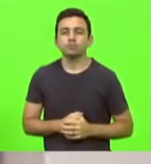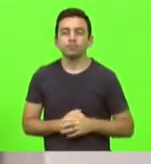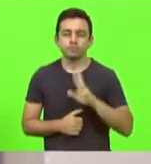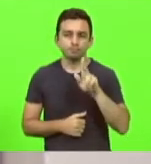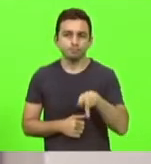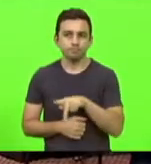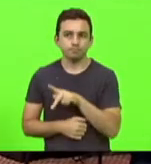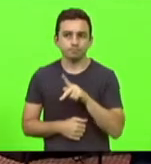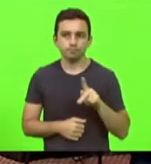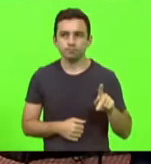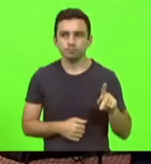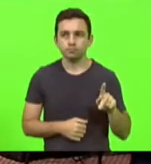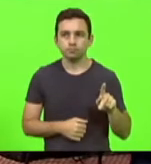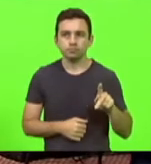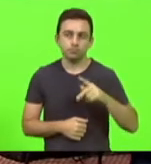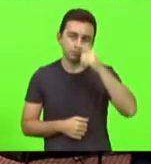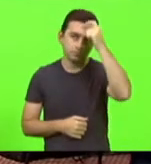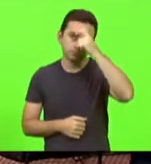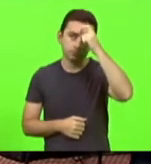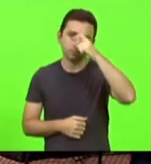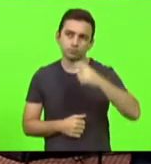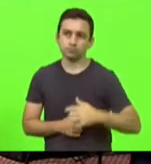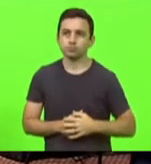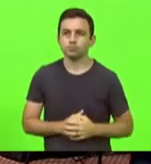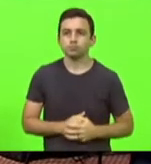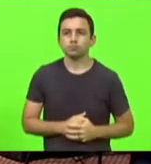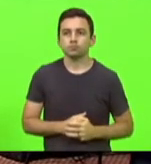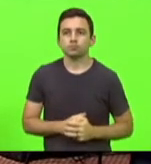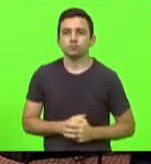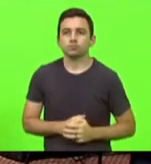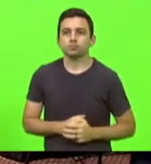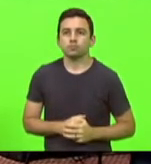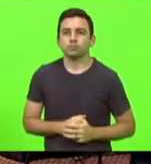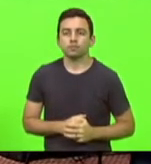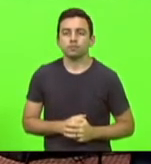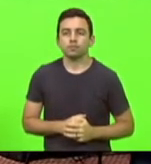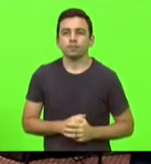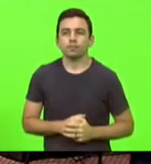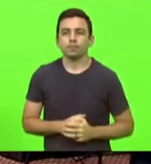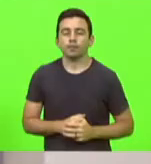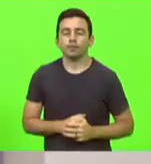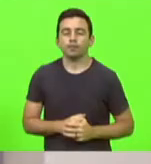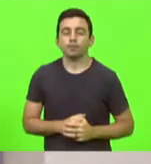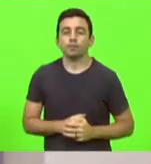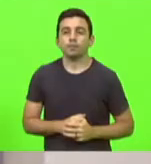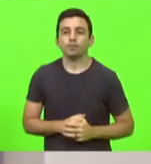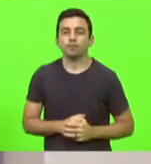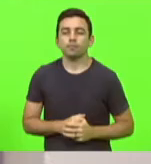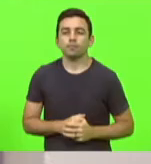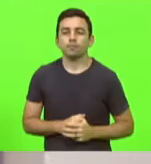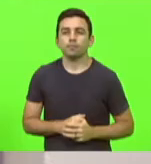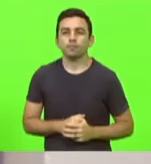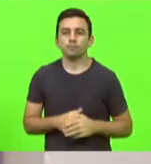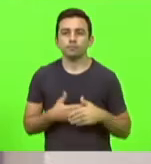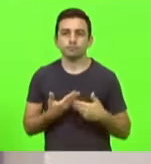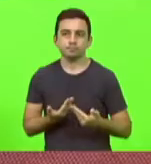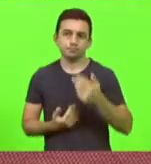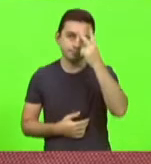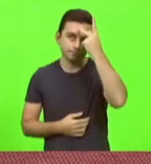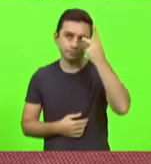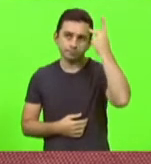Baldiceira? Maurício Scudillac. Obrigado, deputado. Como vota a deputada Paulinha?